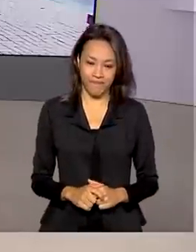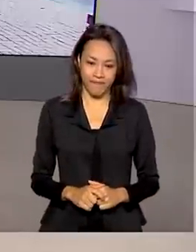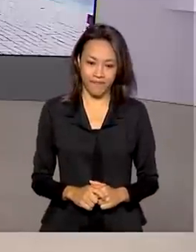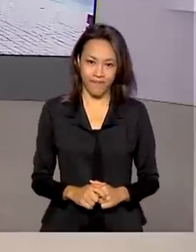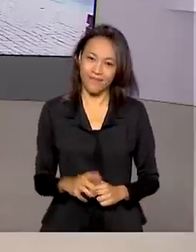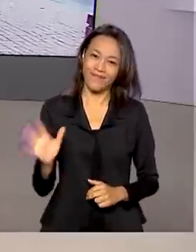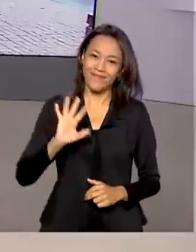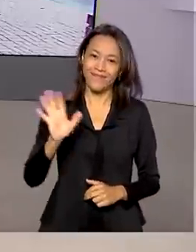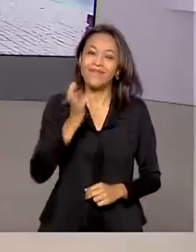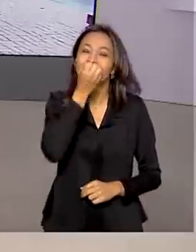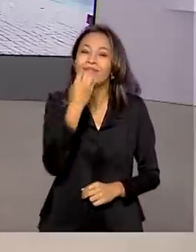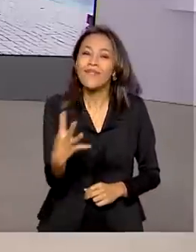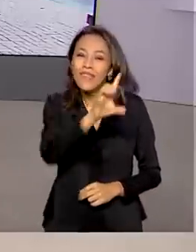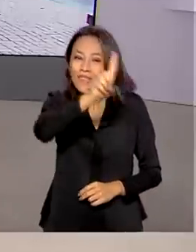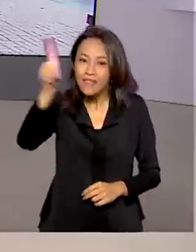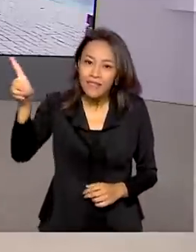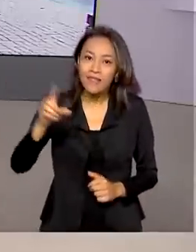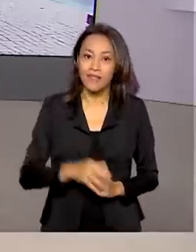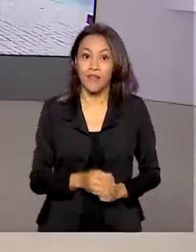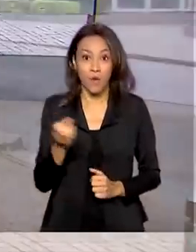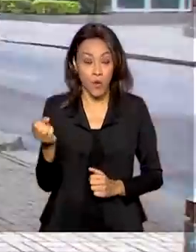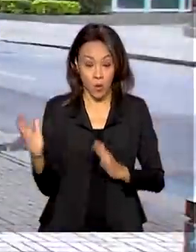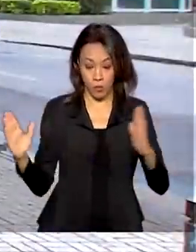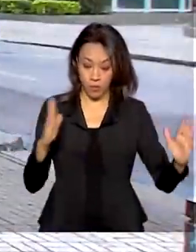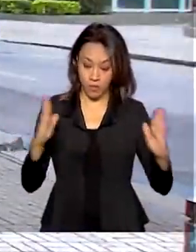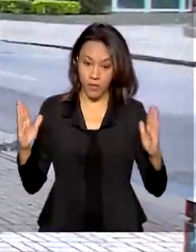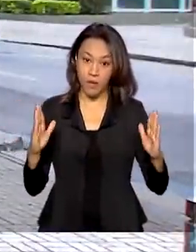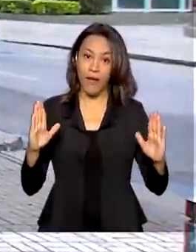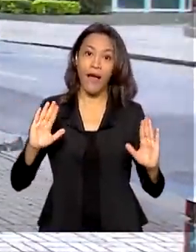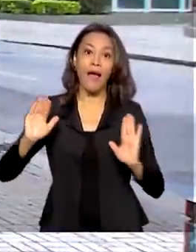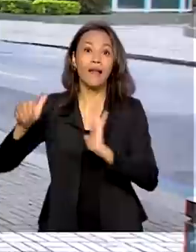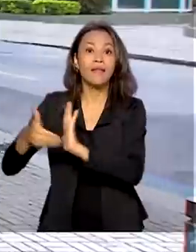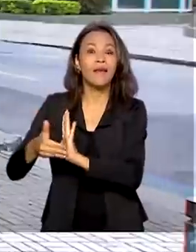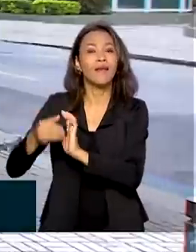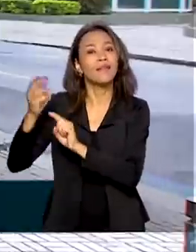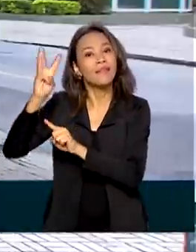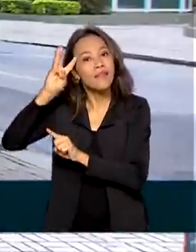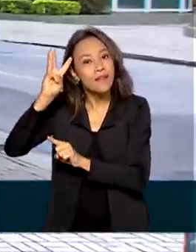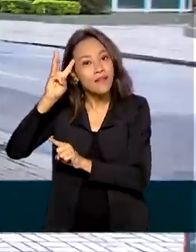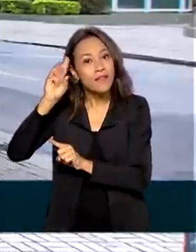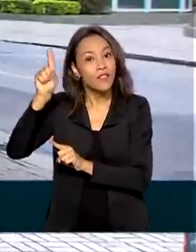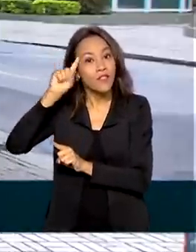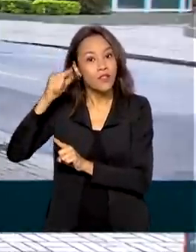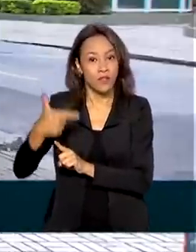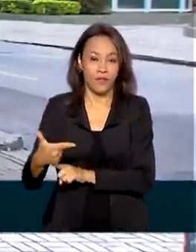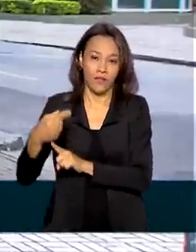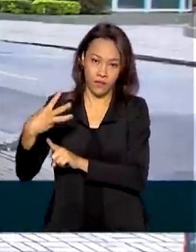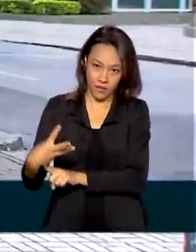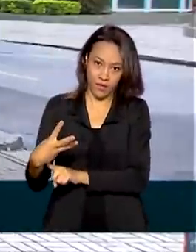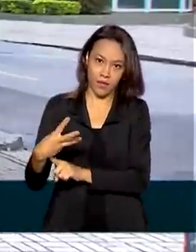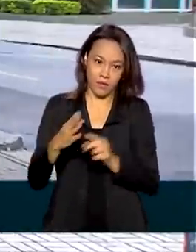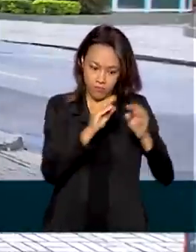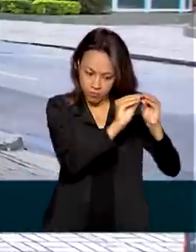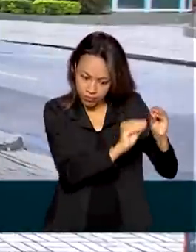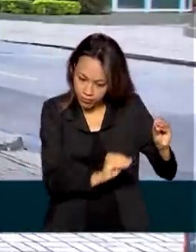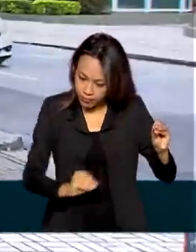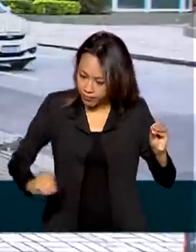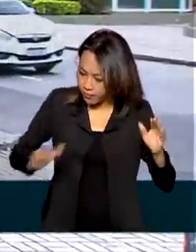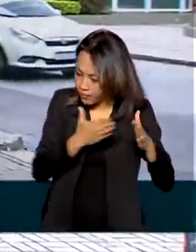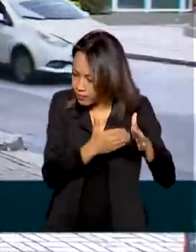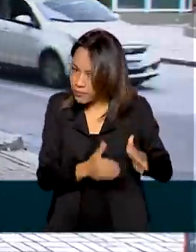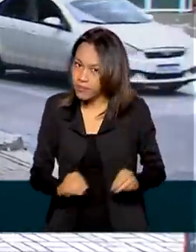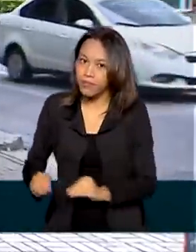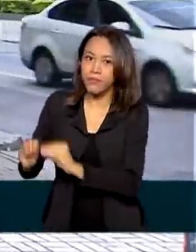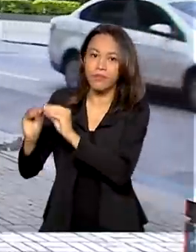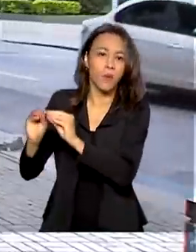Oi, Renata. Bom dia. O novo prazo agora é até a próxima terça-feira, dia 23. A ampliação do prazo vai permitir que as